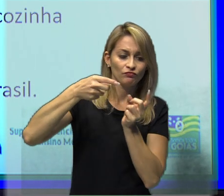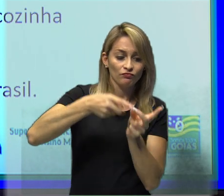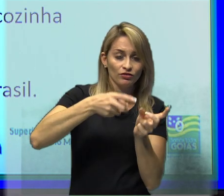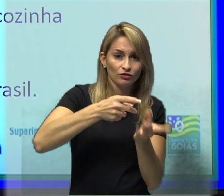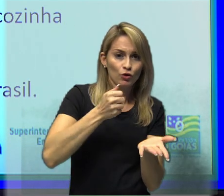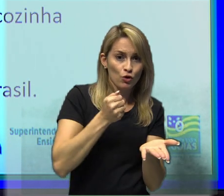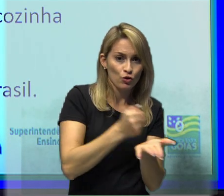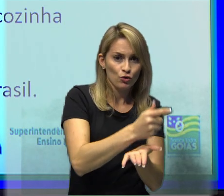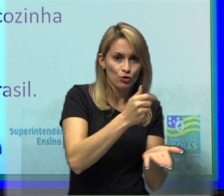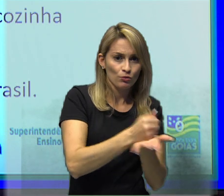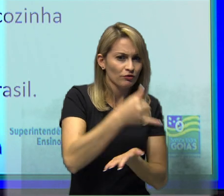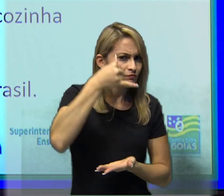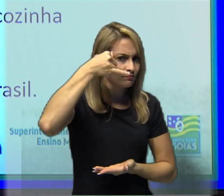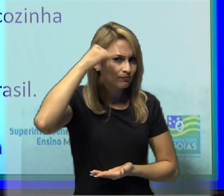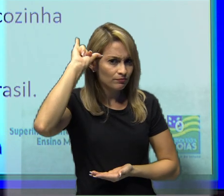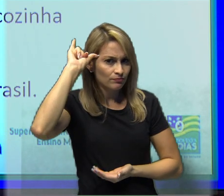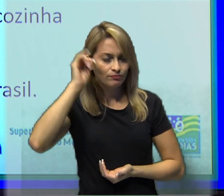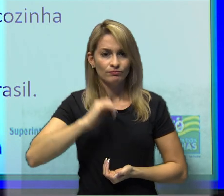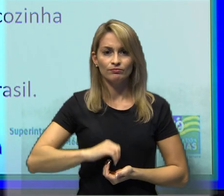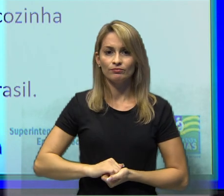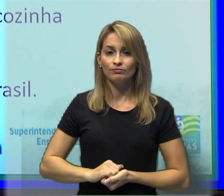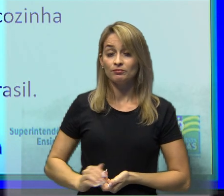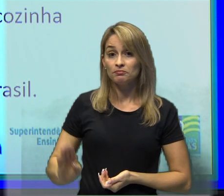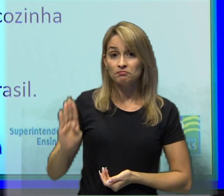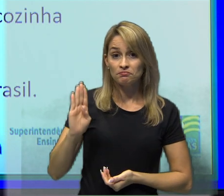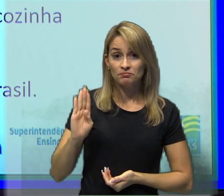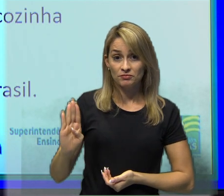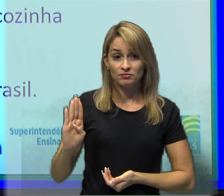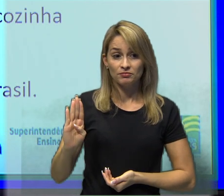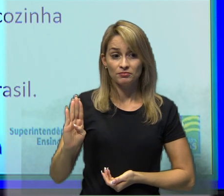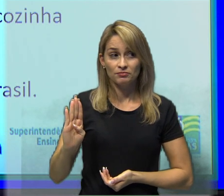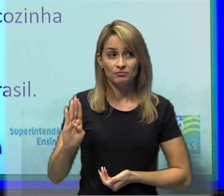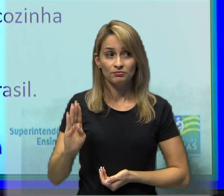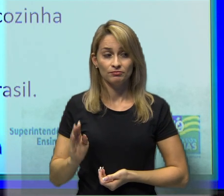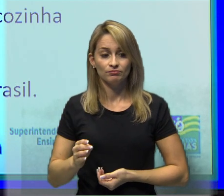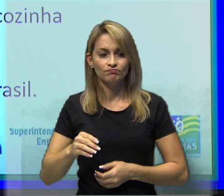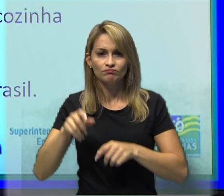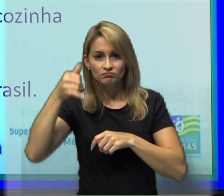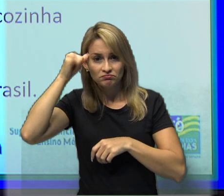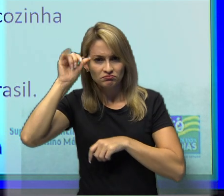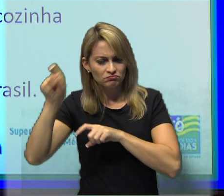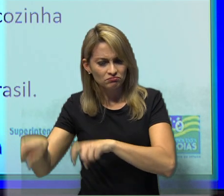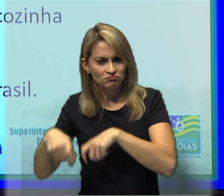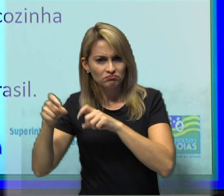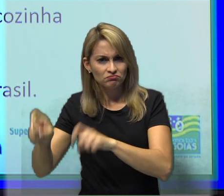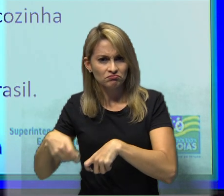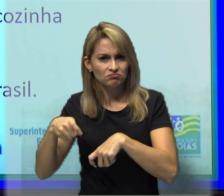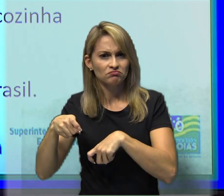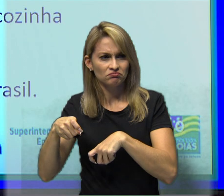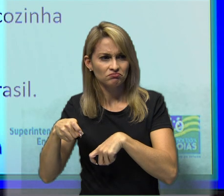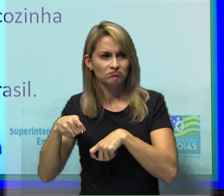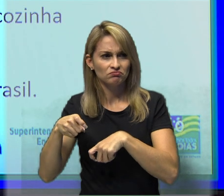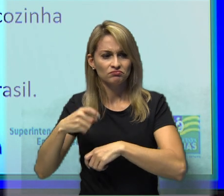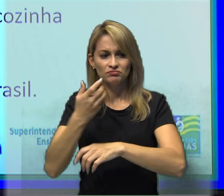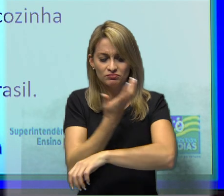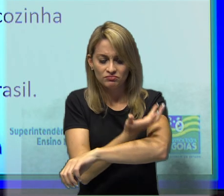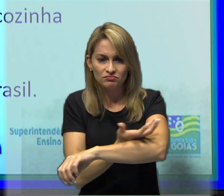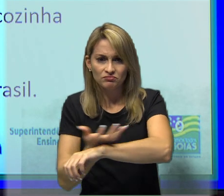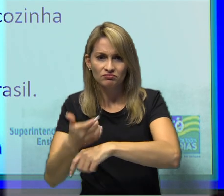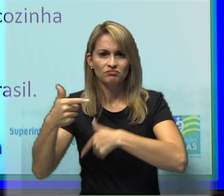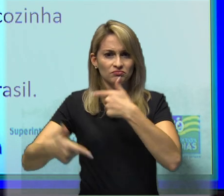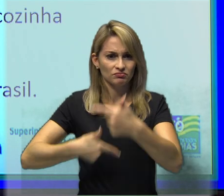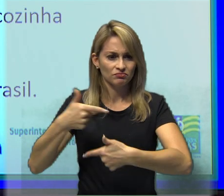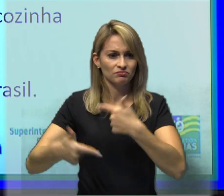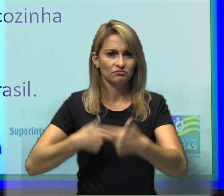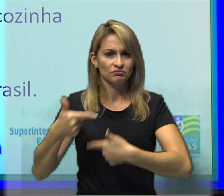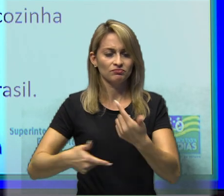exercida pelos homens que trabalhavam no campo. Letra C. Mineradora, exercida pelos homens que extraíam